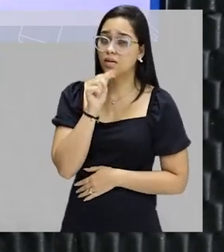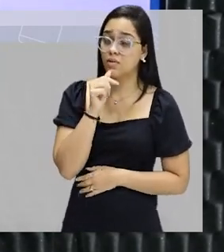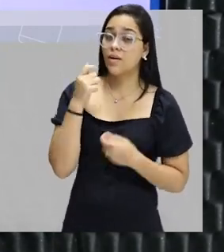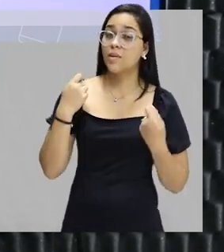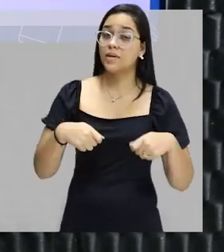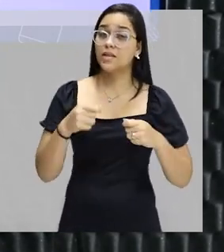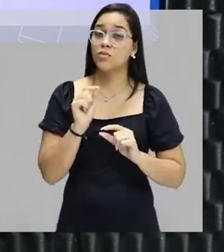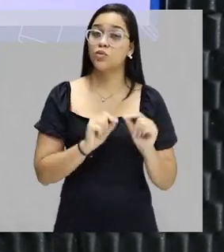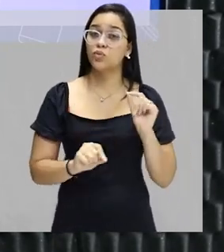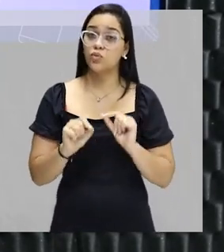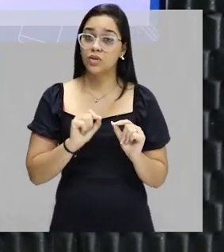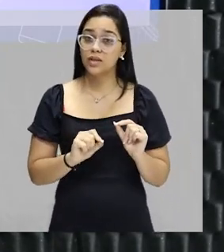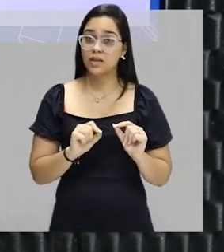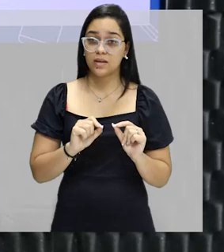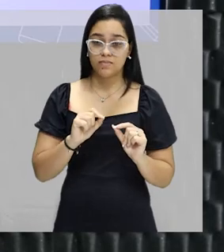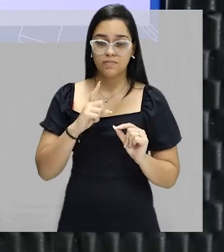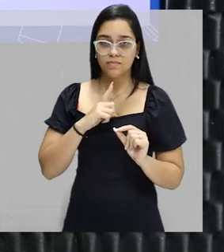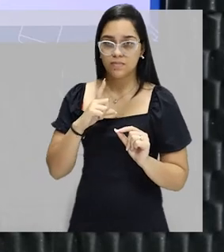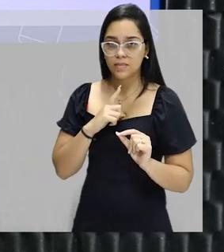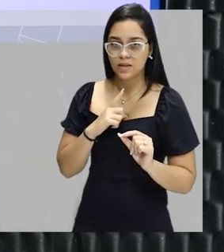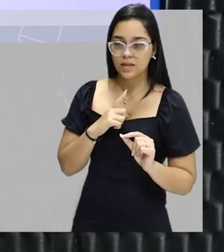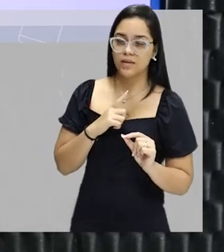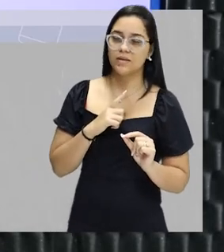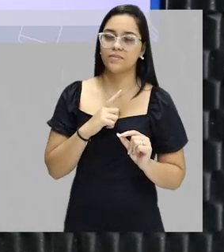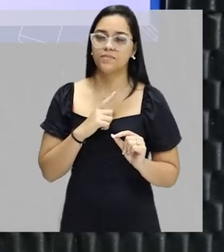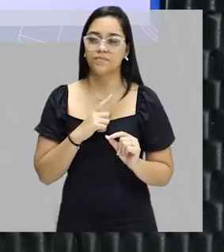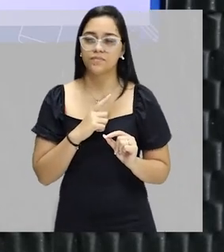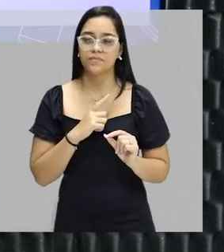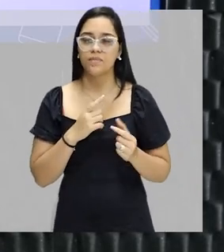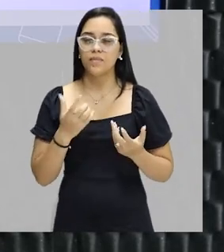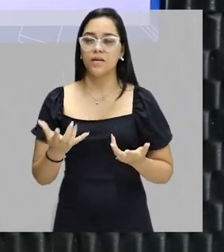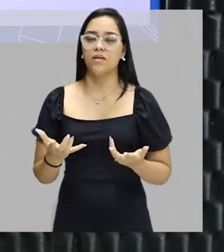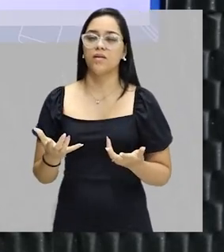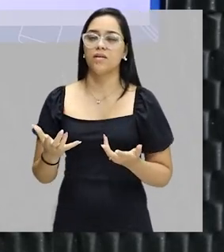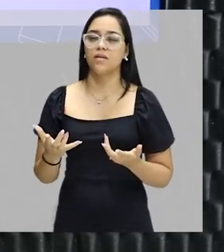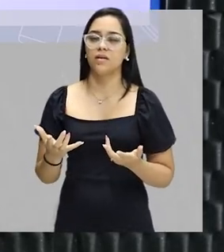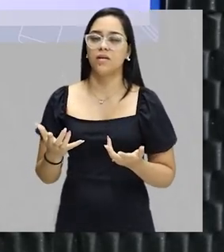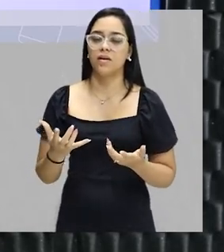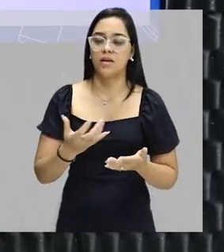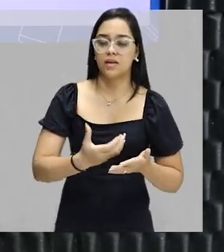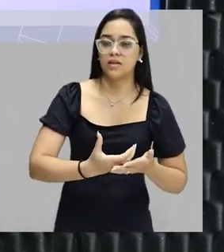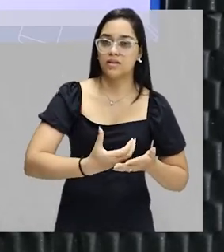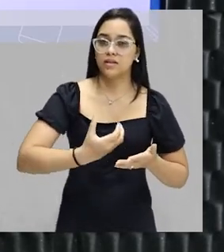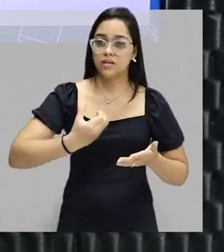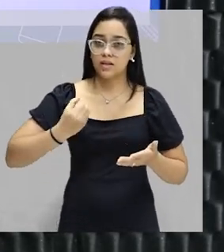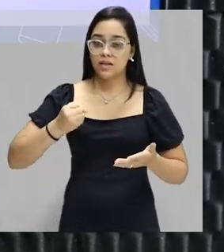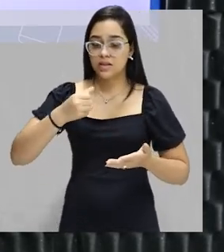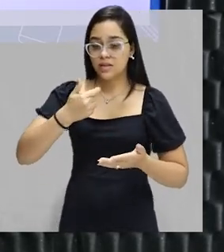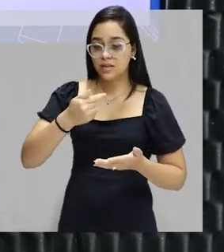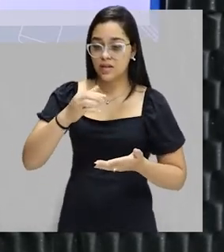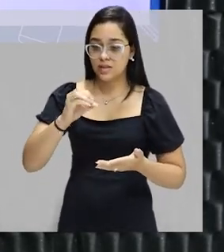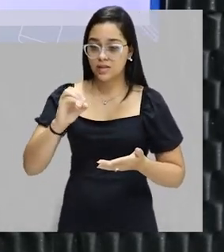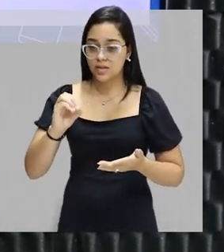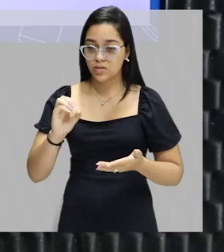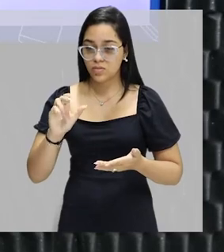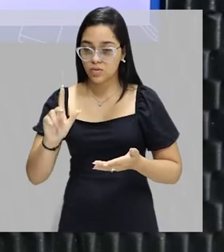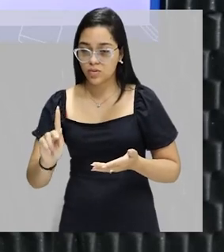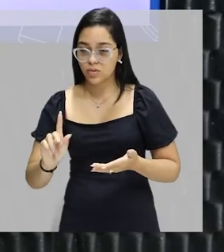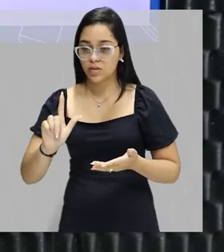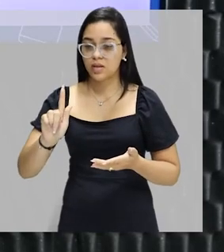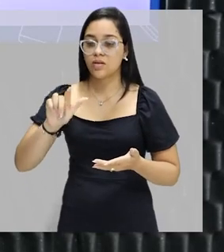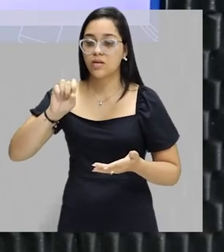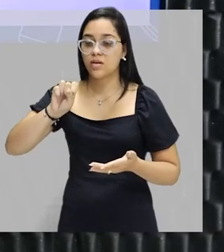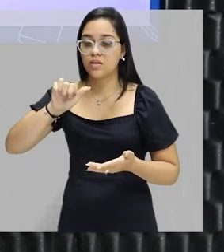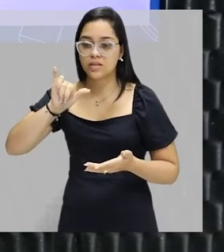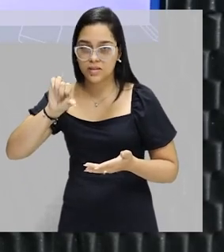represar, está certo? Para poder extrair 700 kg de